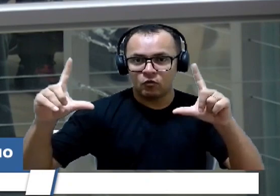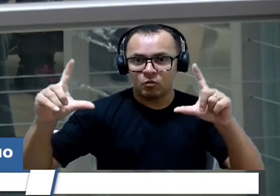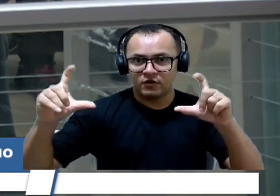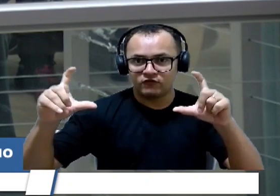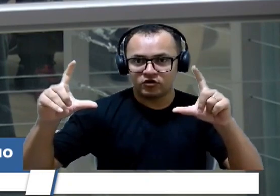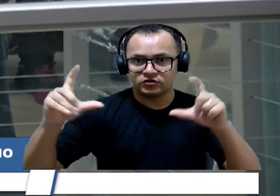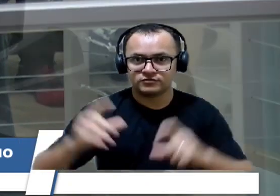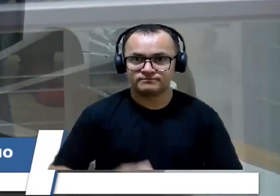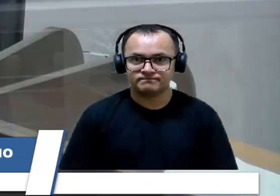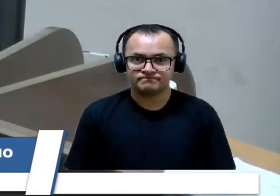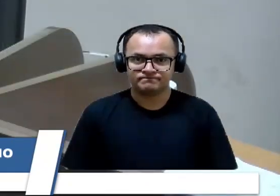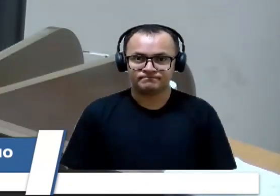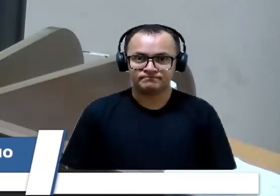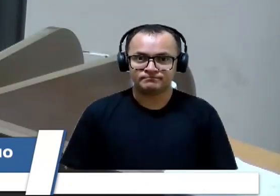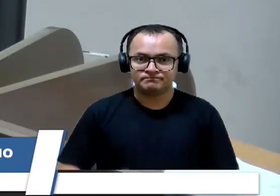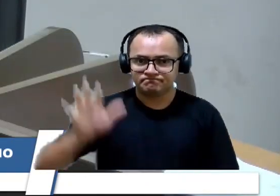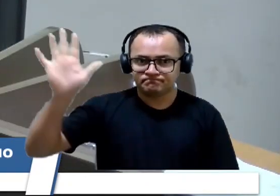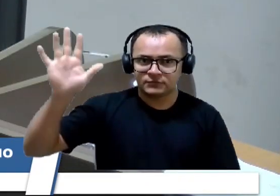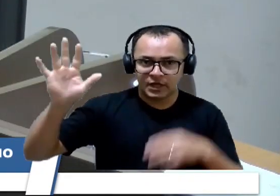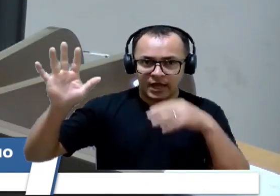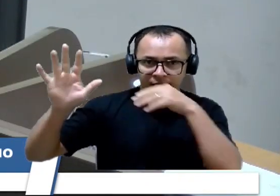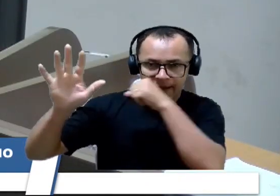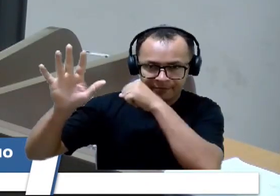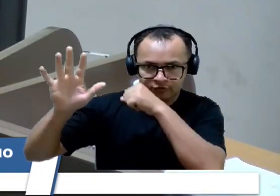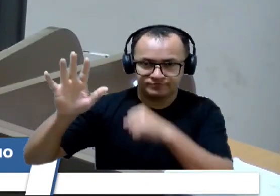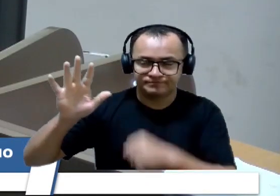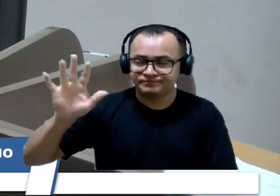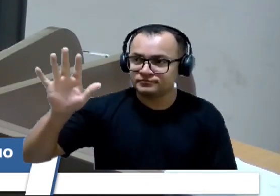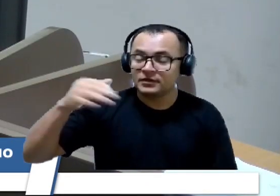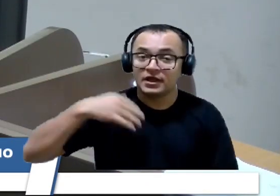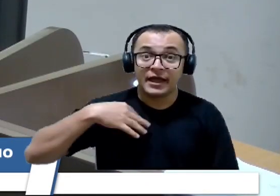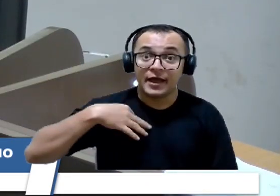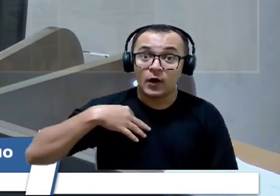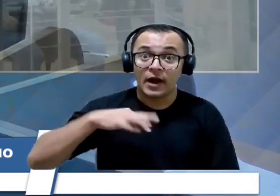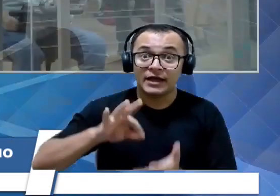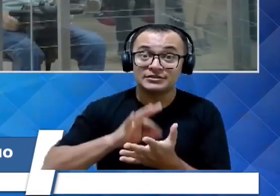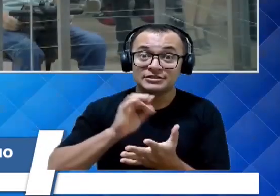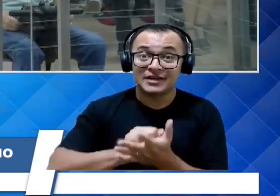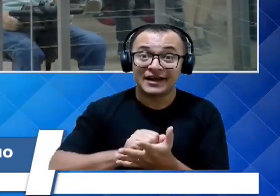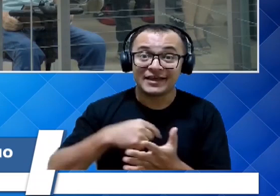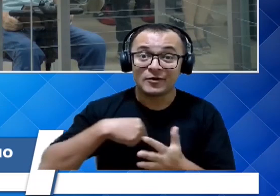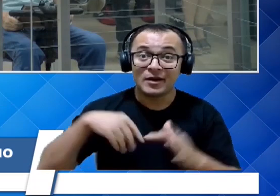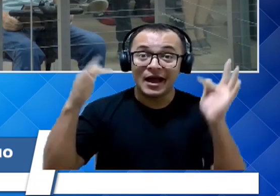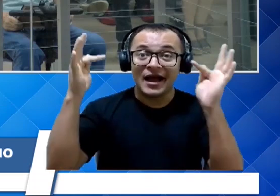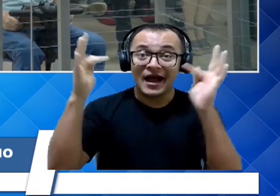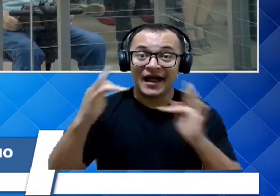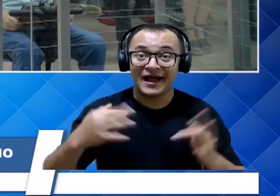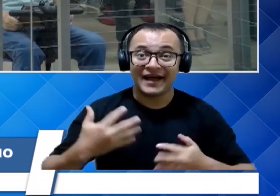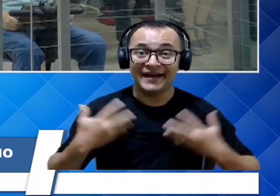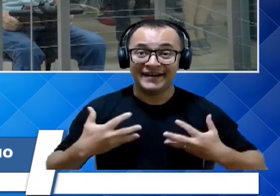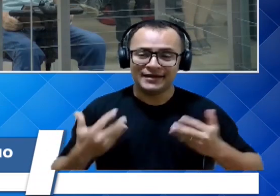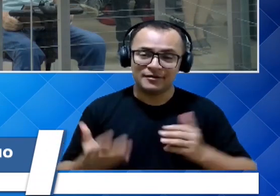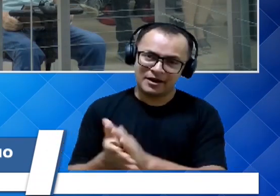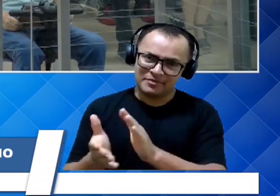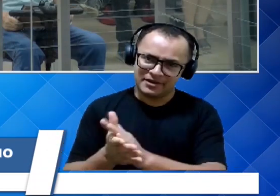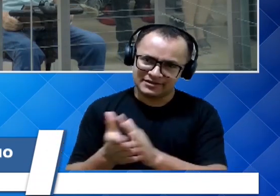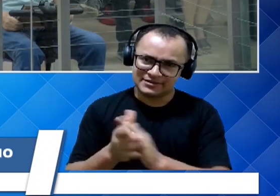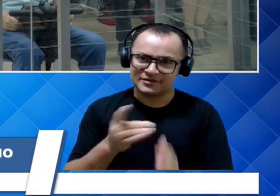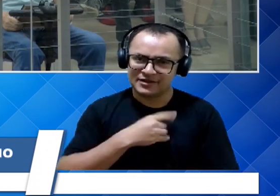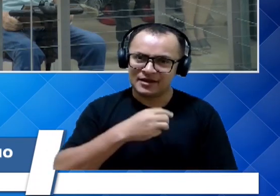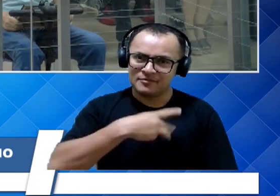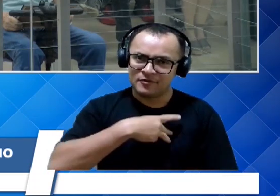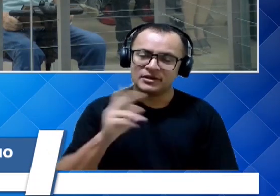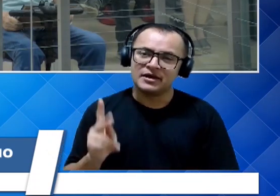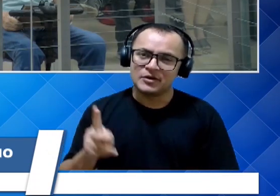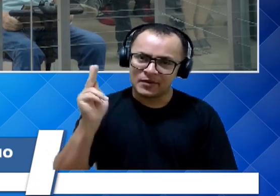pedi, presidente. Eu não podia deixar de registrar a minha alegria e parabenizar o Delamoto e também o Kaká. Na verdade,